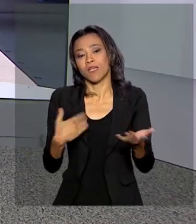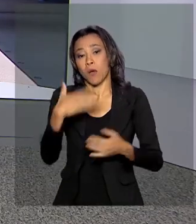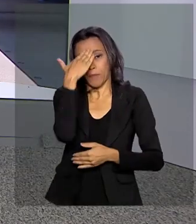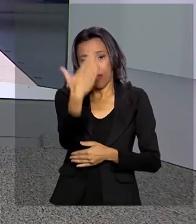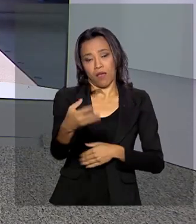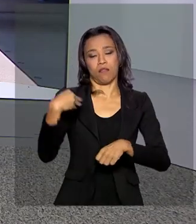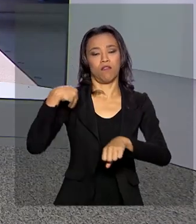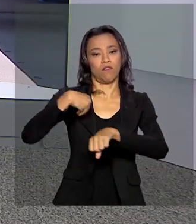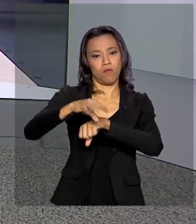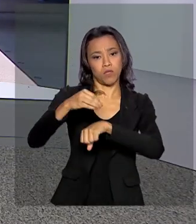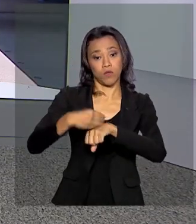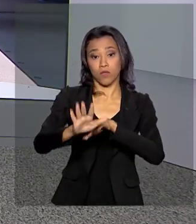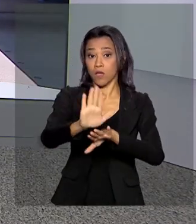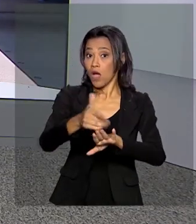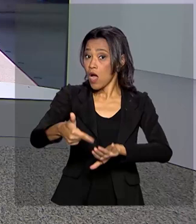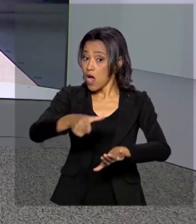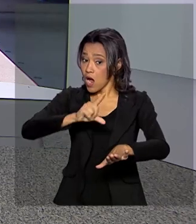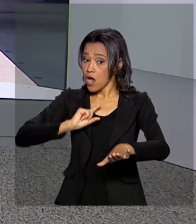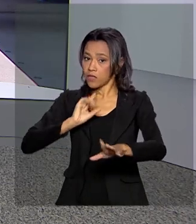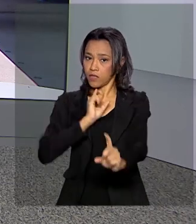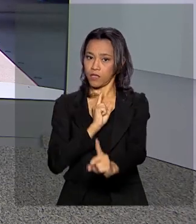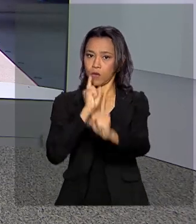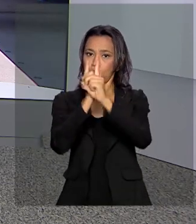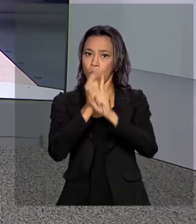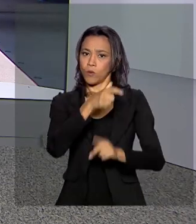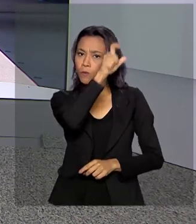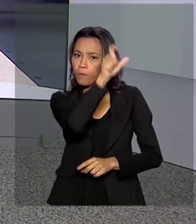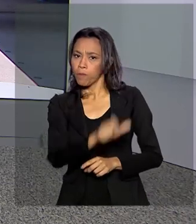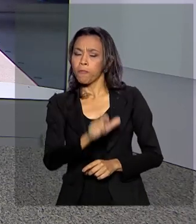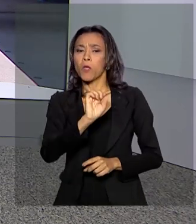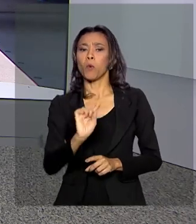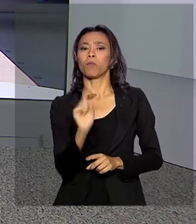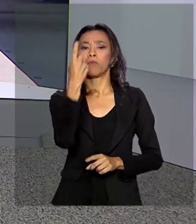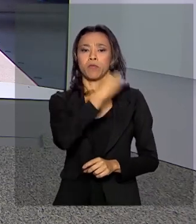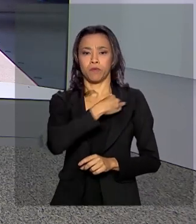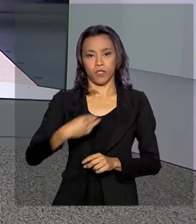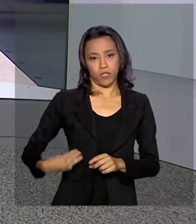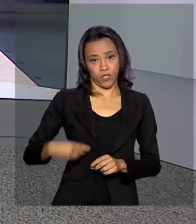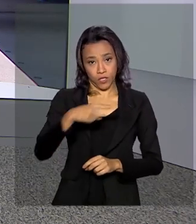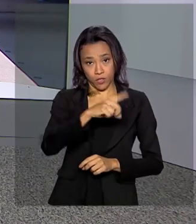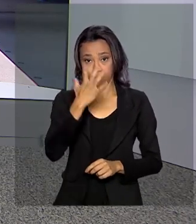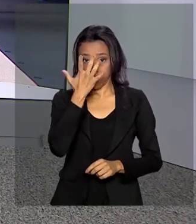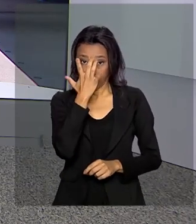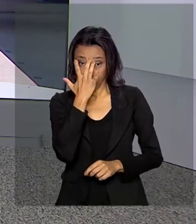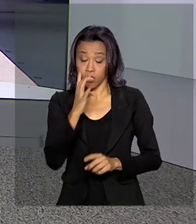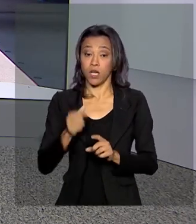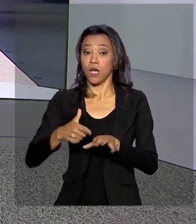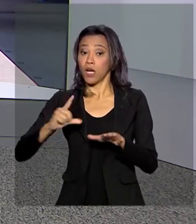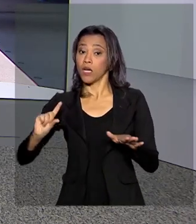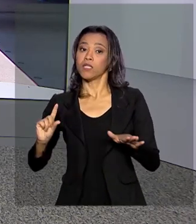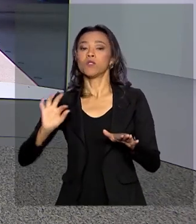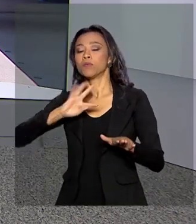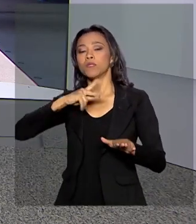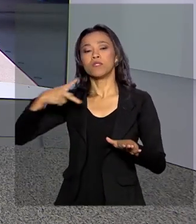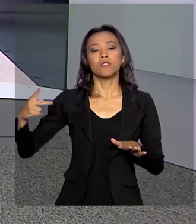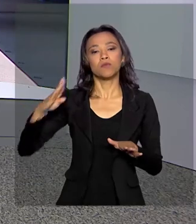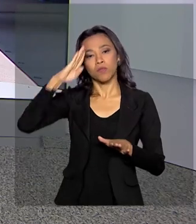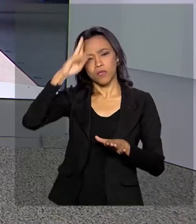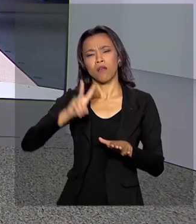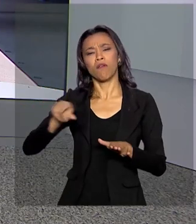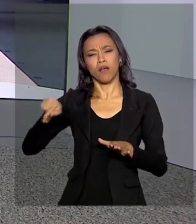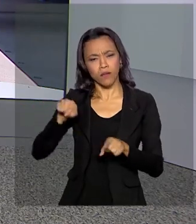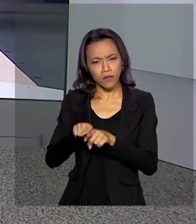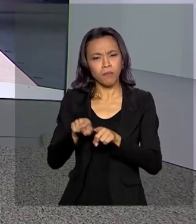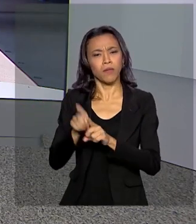e lembrando que antes desse encontro com o primeiro-ministro da Índia no Palácio do Planalto o presidente Jair Bolsonaro vai se encontrar com